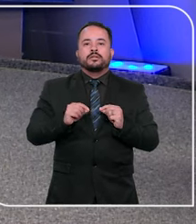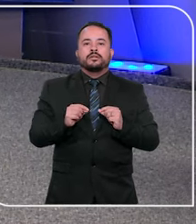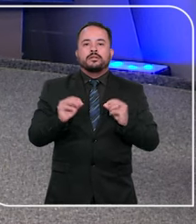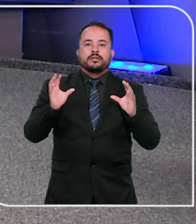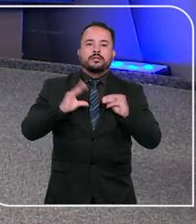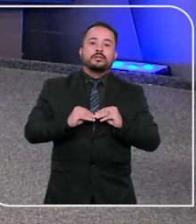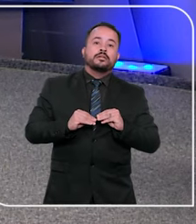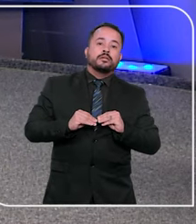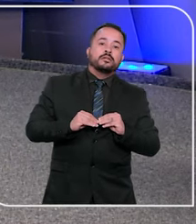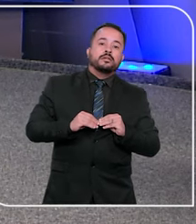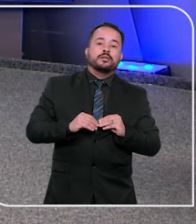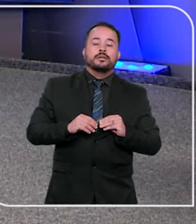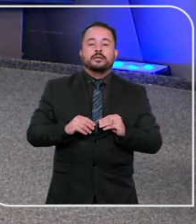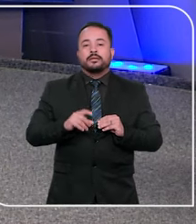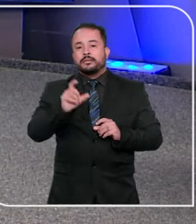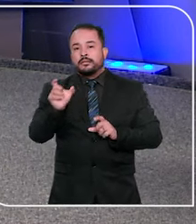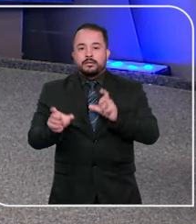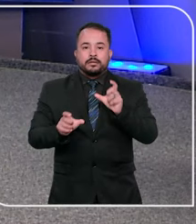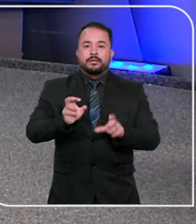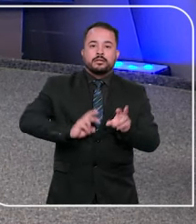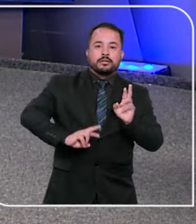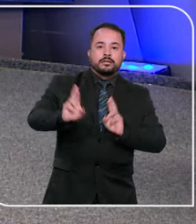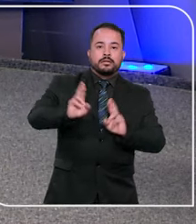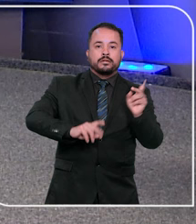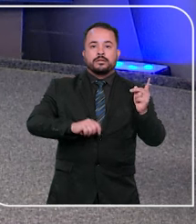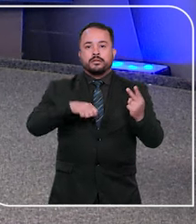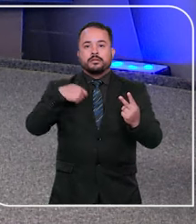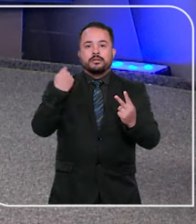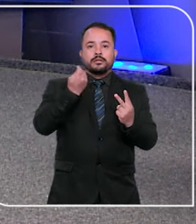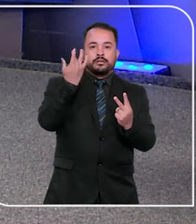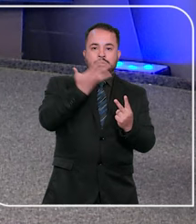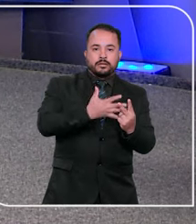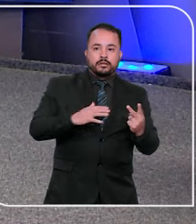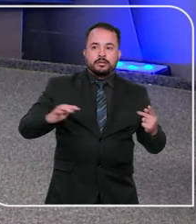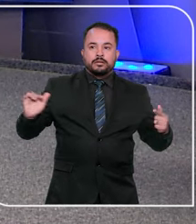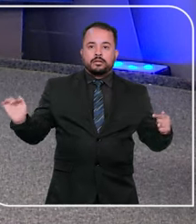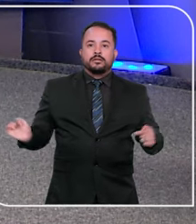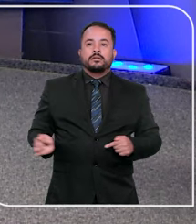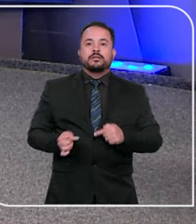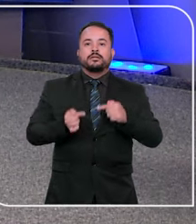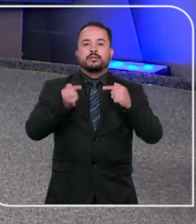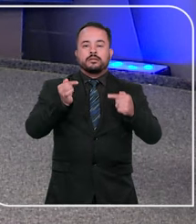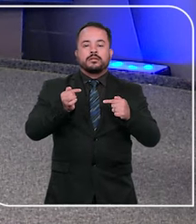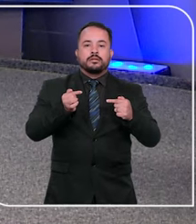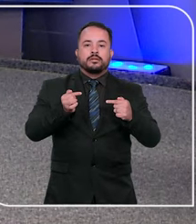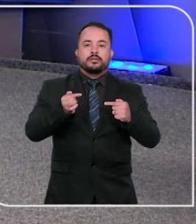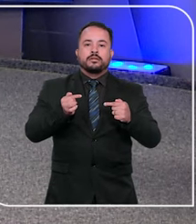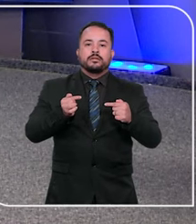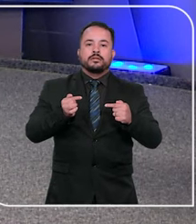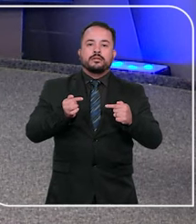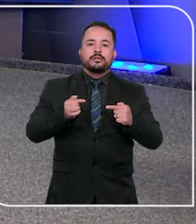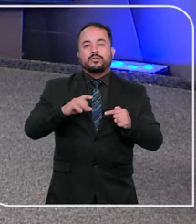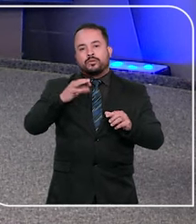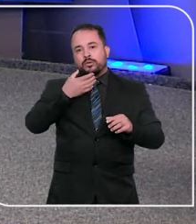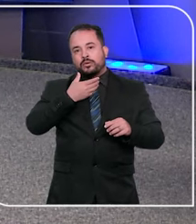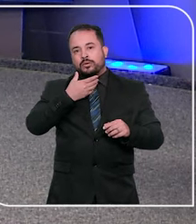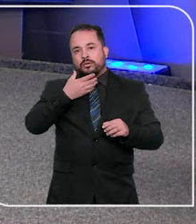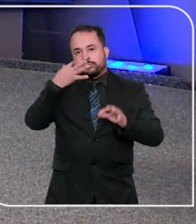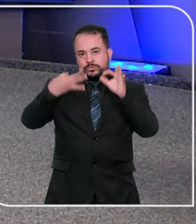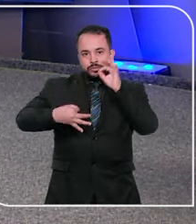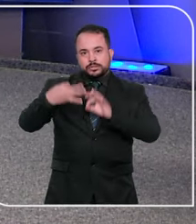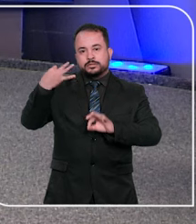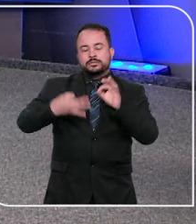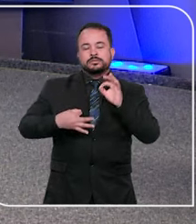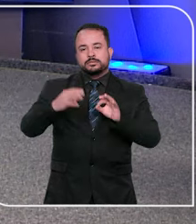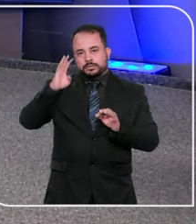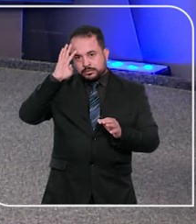em todo julgamento temos como personagens as partes envolvidas no conflito e o juiz que decide a causa.